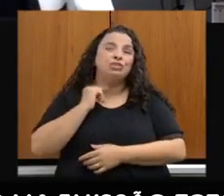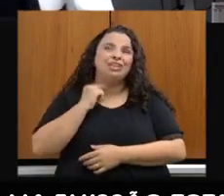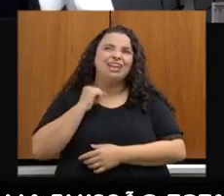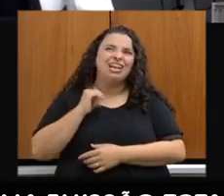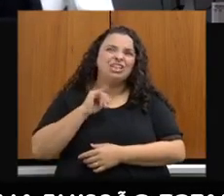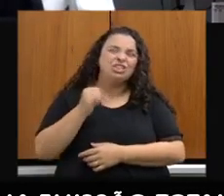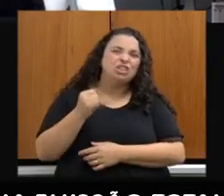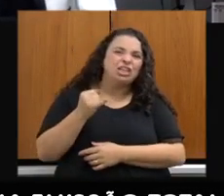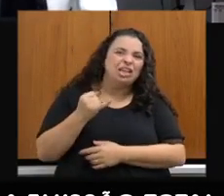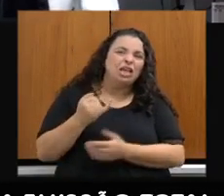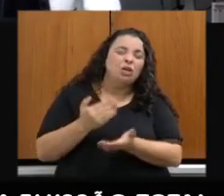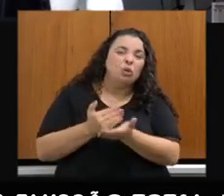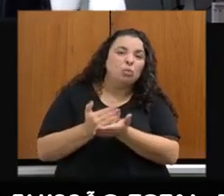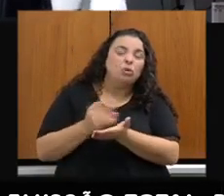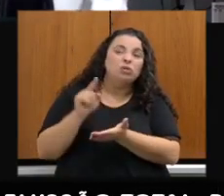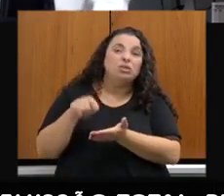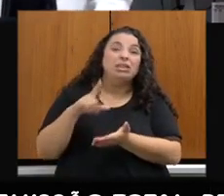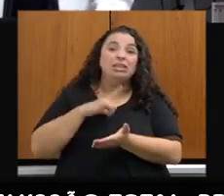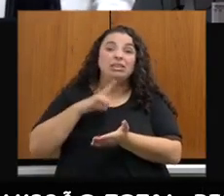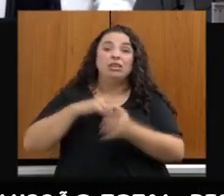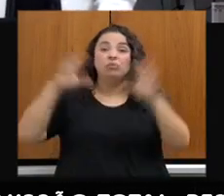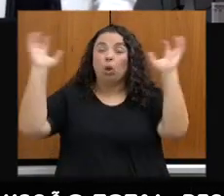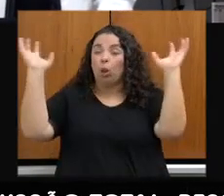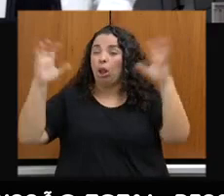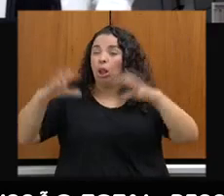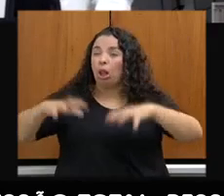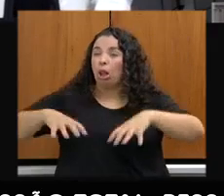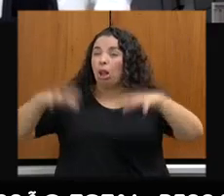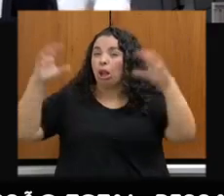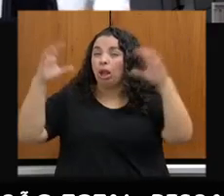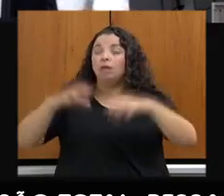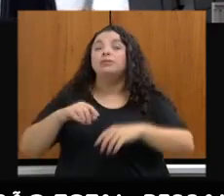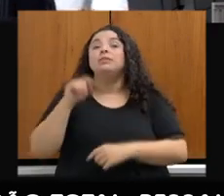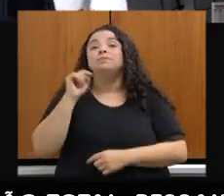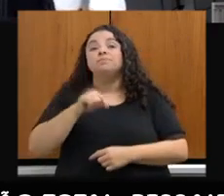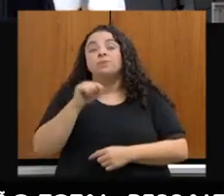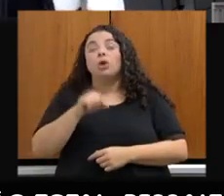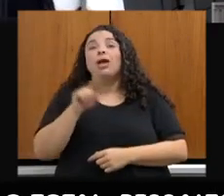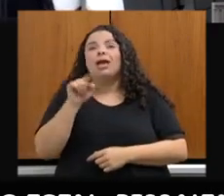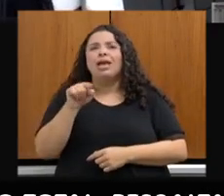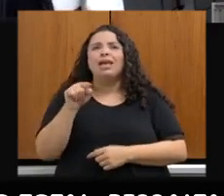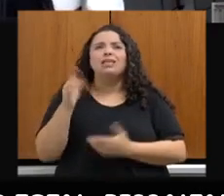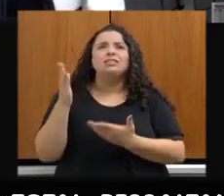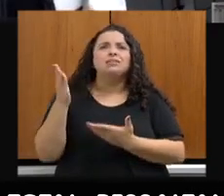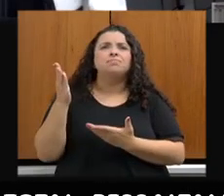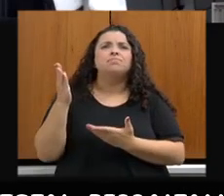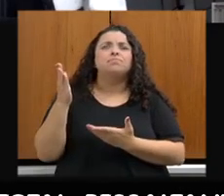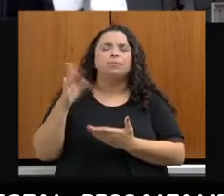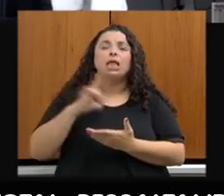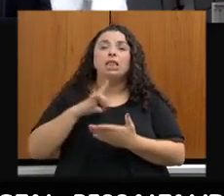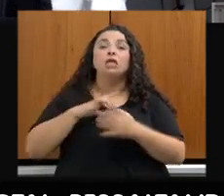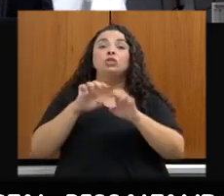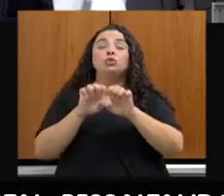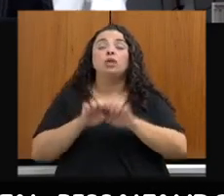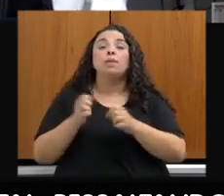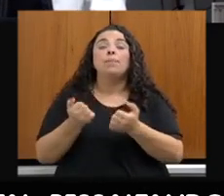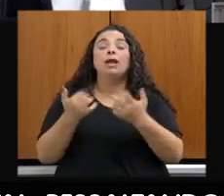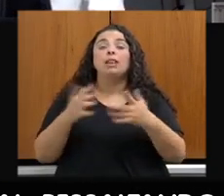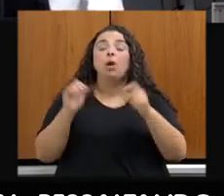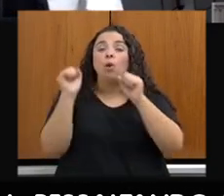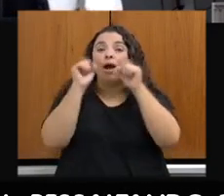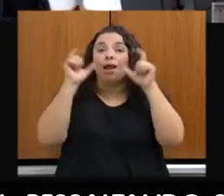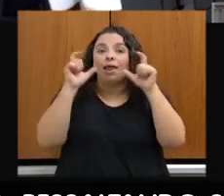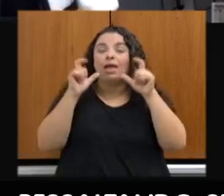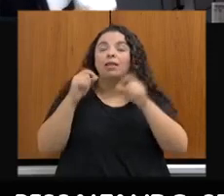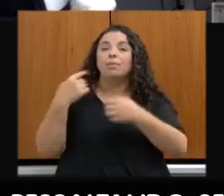início desse ano. Então, o Instituto Mineiro de Gestão das Águas tem se estruturado para trazer alertas aos municípios e à população